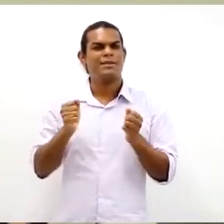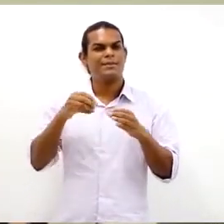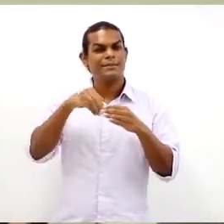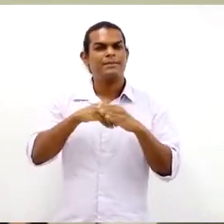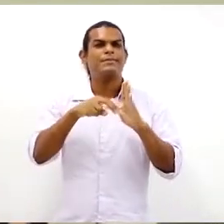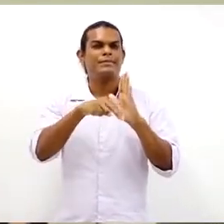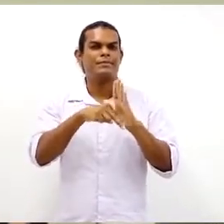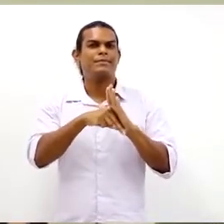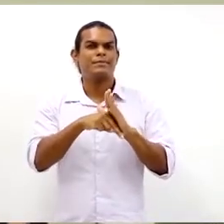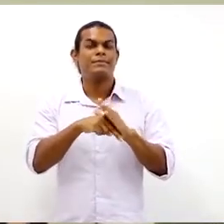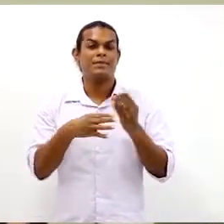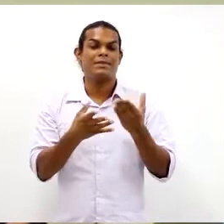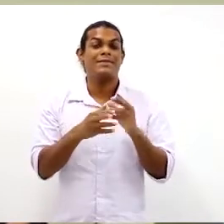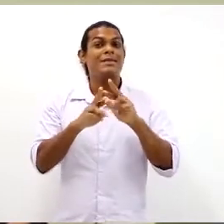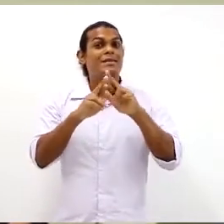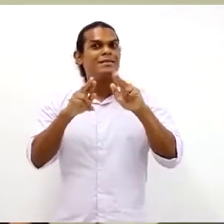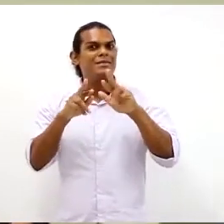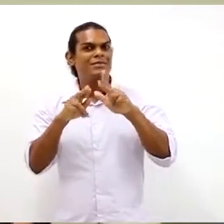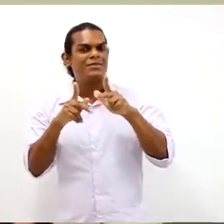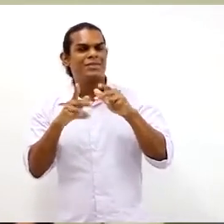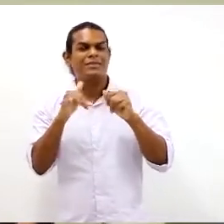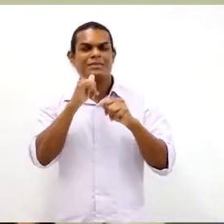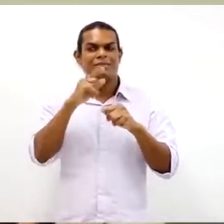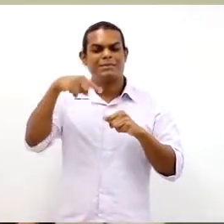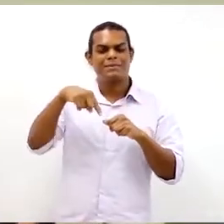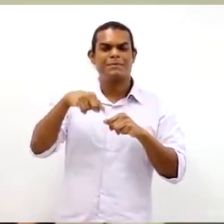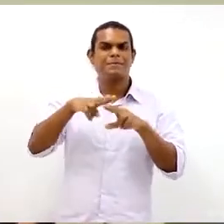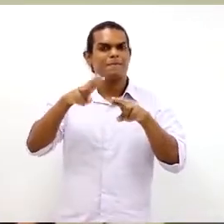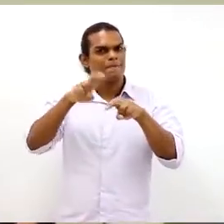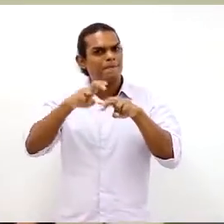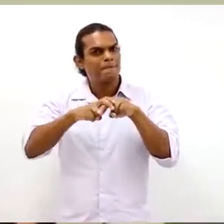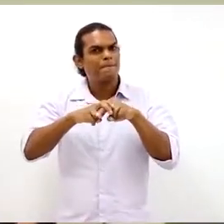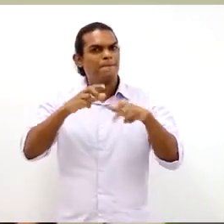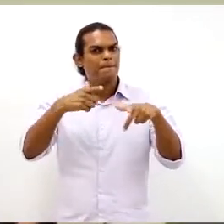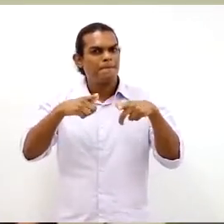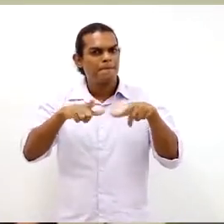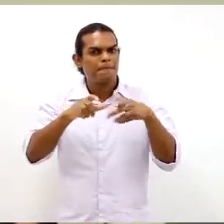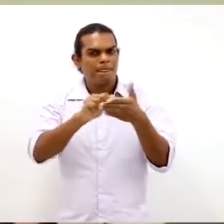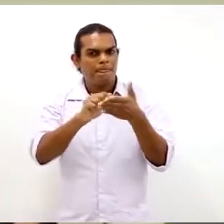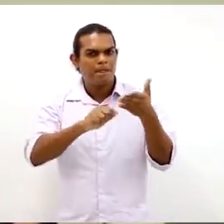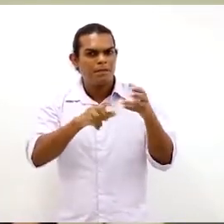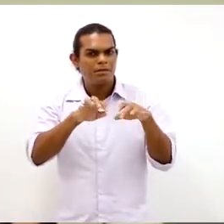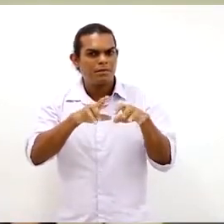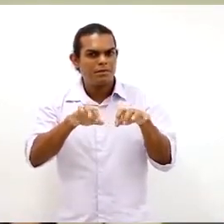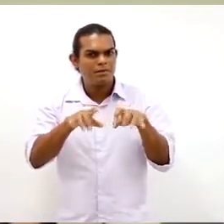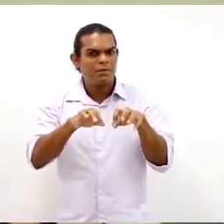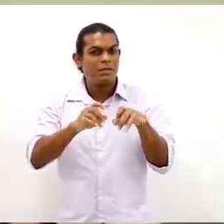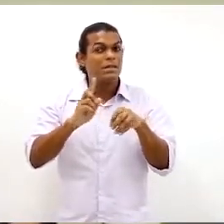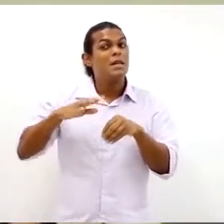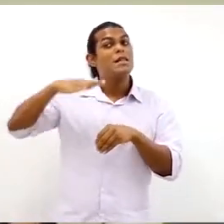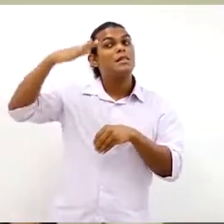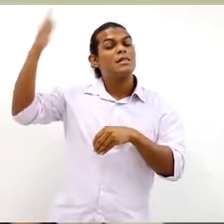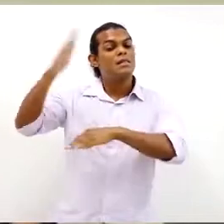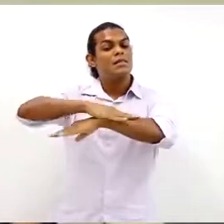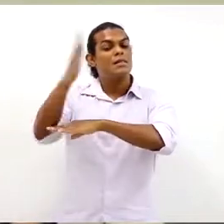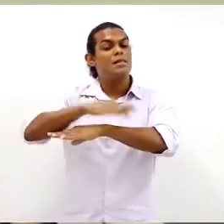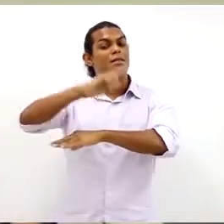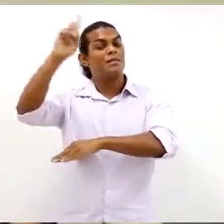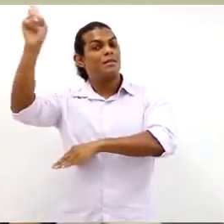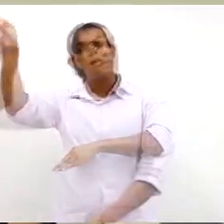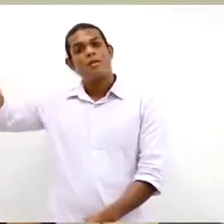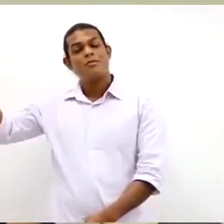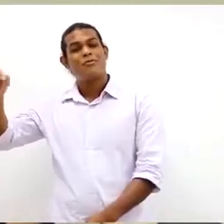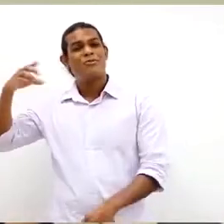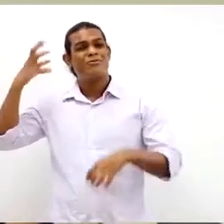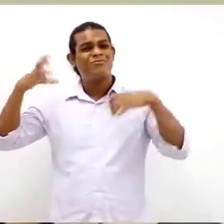é aceitável pela norma. Difícil seria estar o William aqui trabalhando e lá fora está um batistaca, está